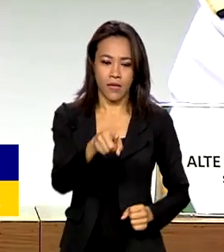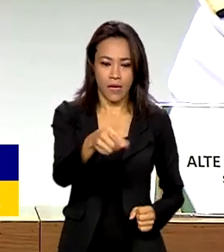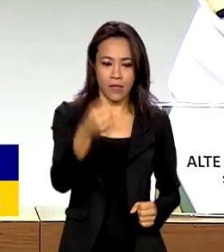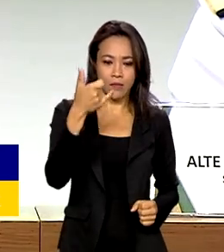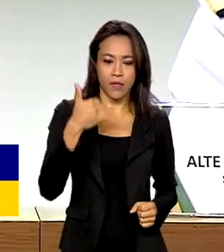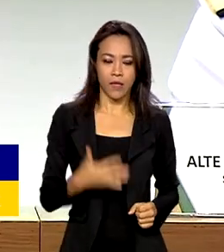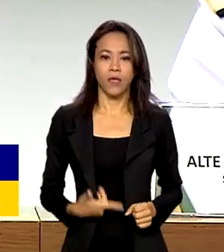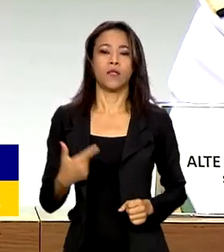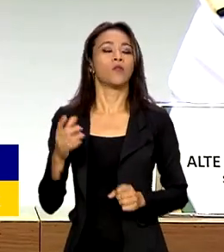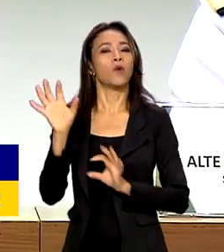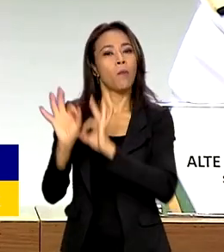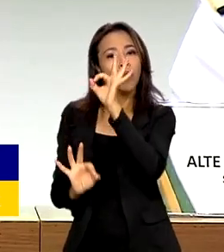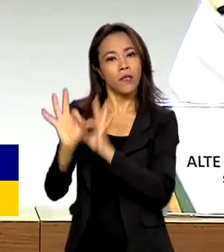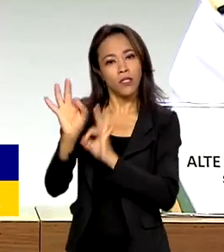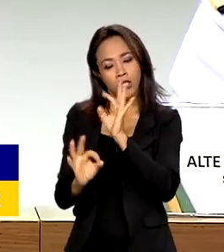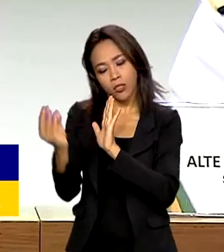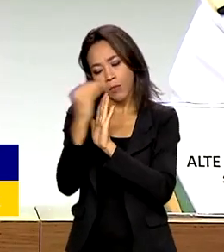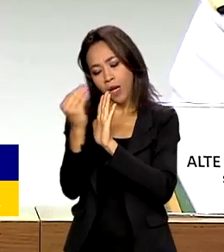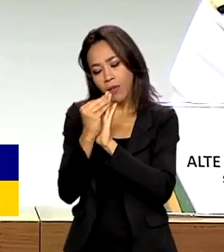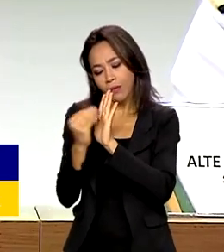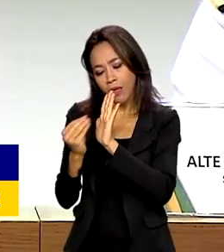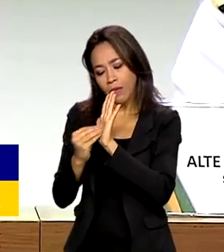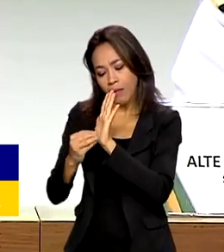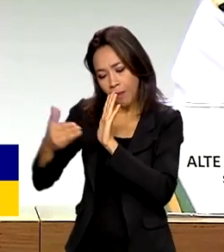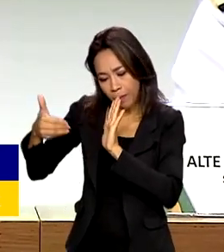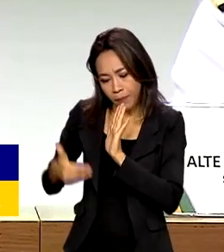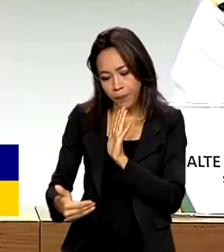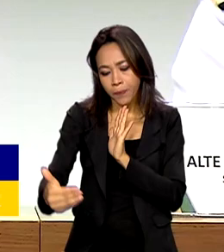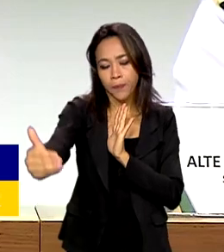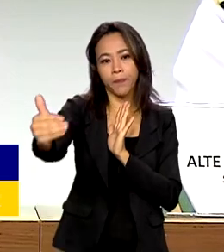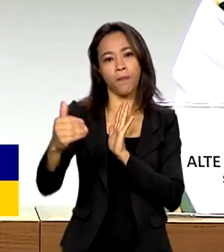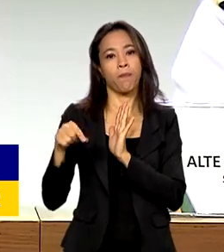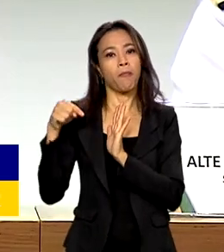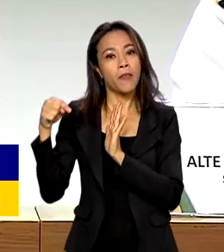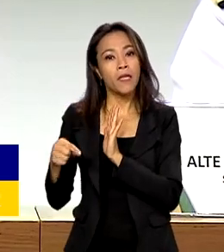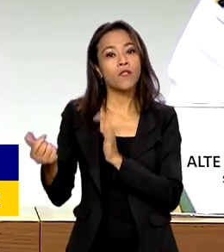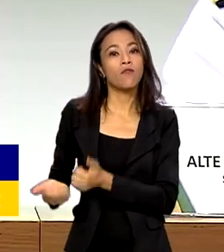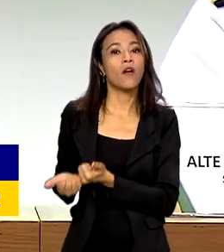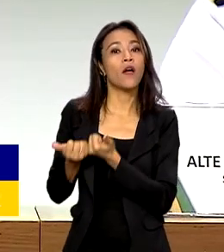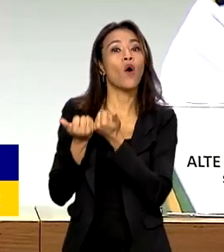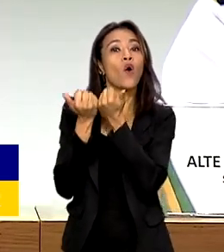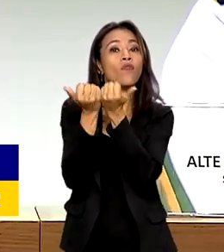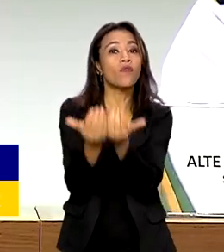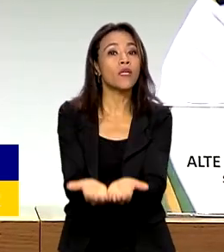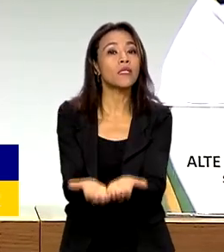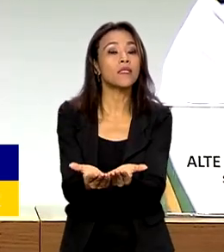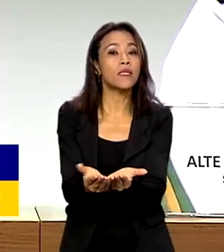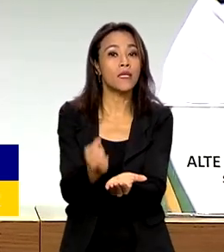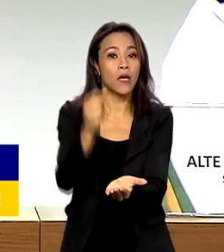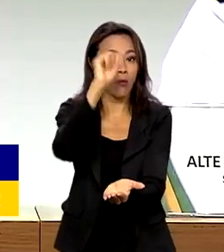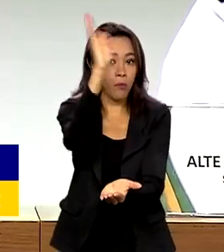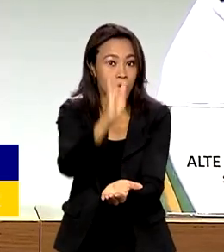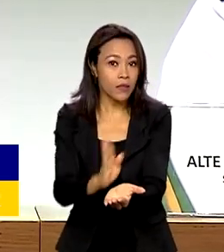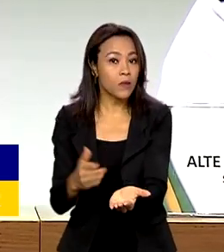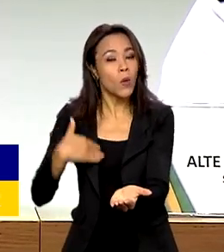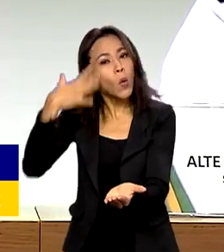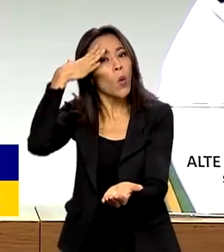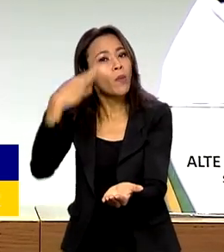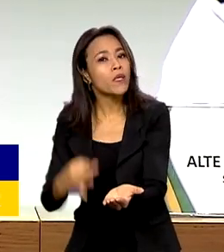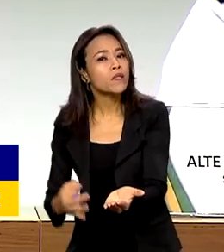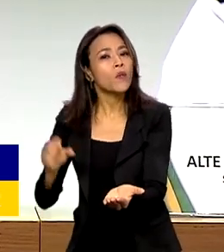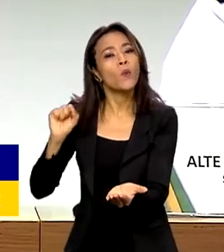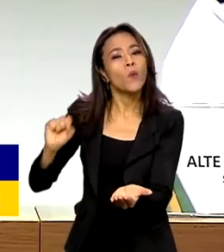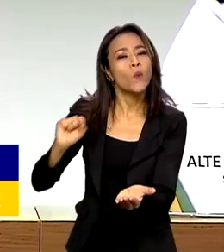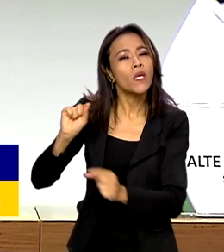agenda científica para a próxima década, o Plano para a Ciência Antártica do Brasil oferece ao país maior compreensão do que se busca na